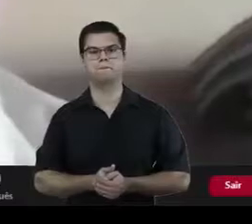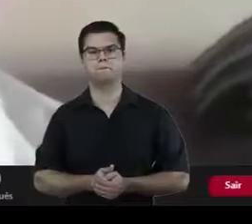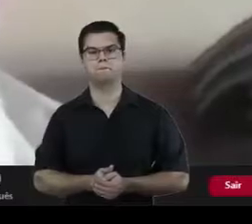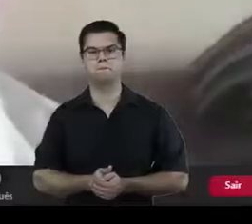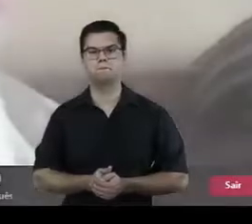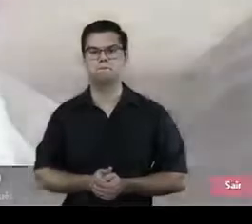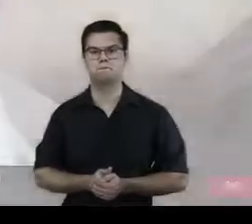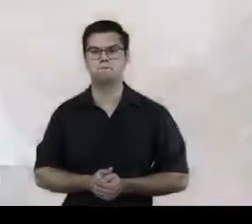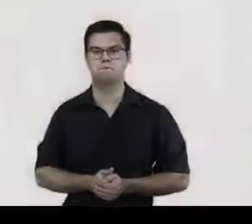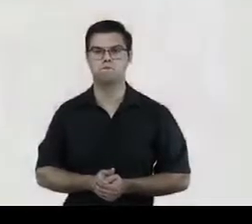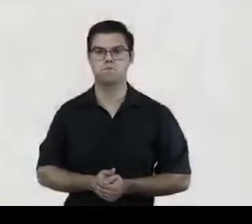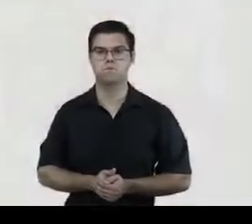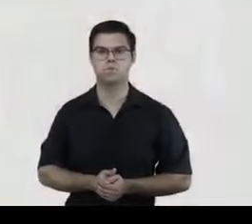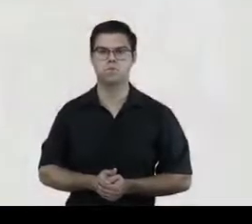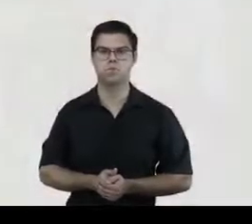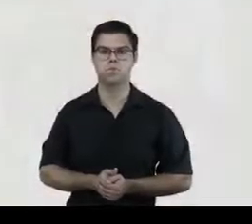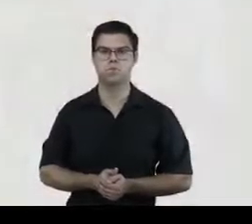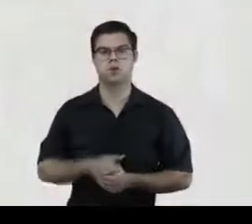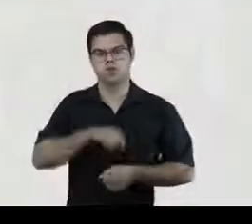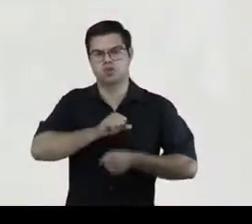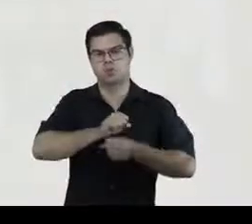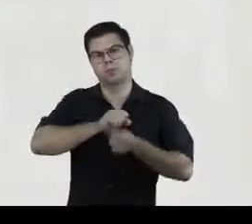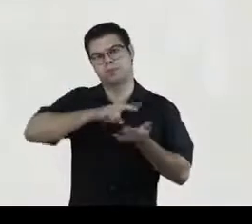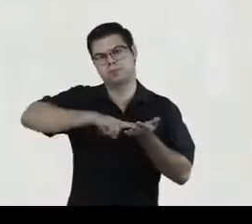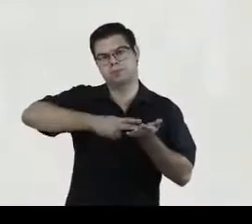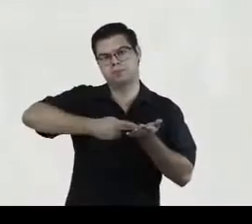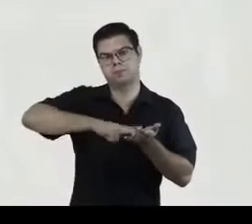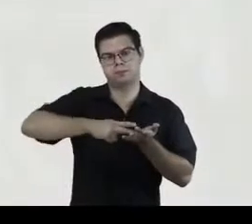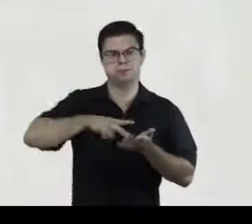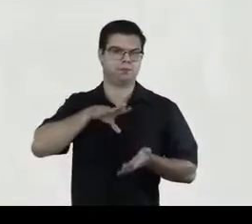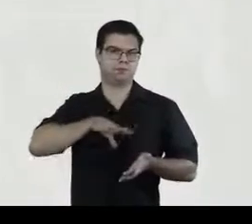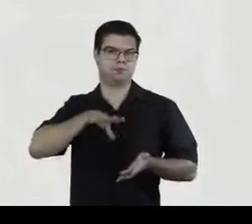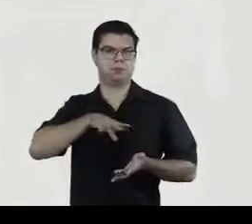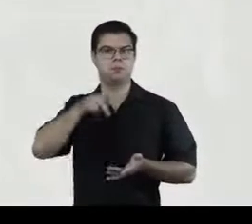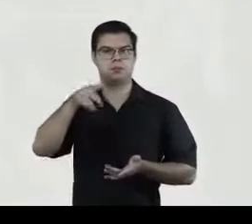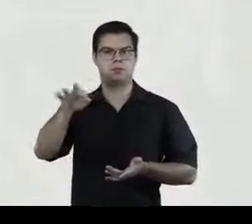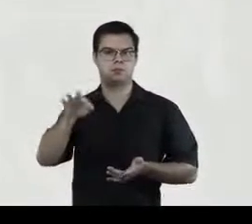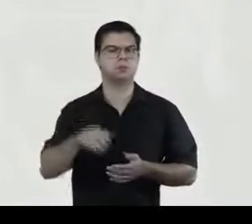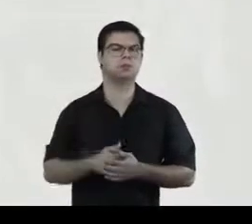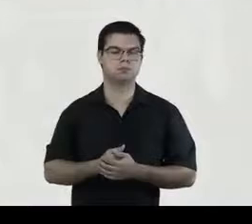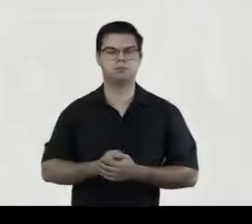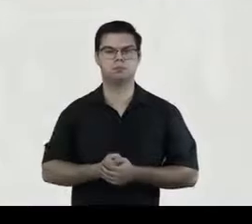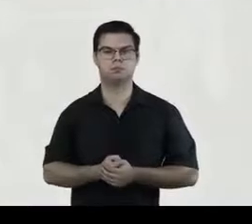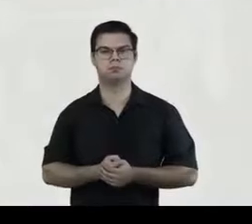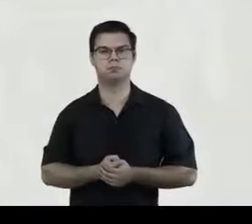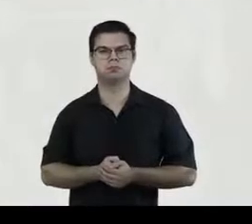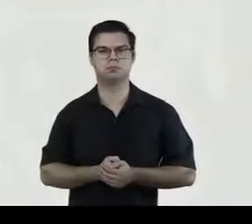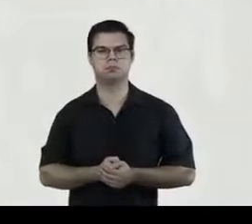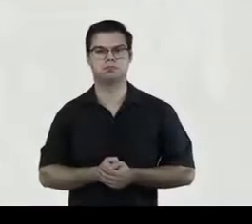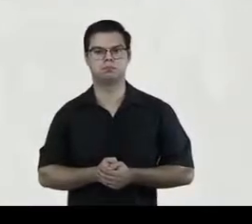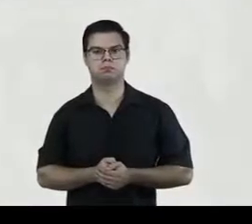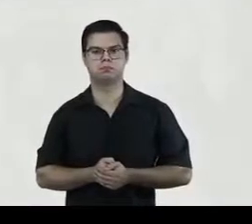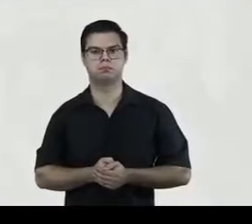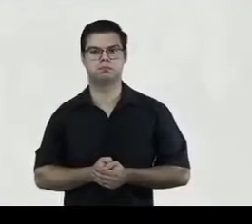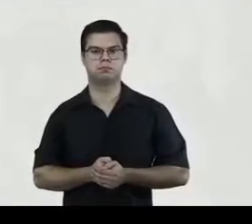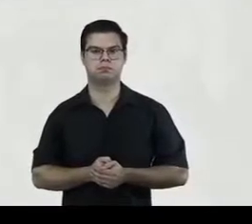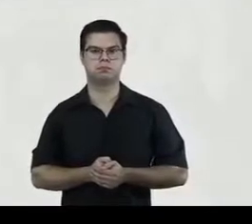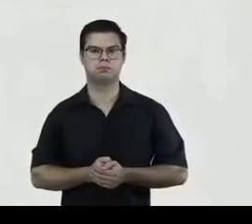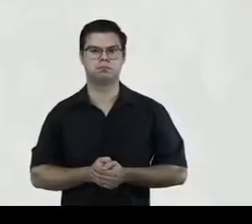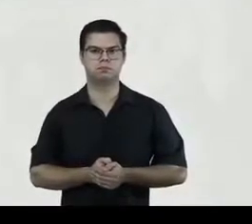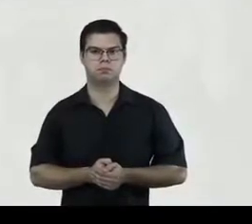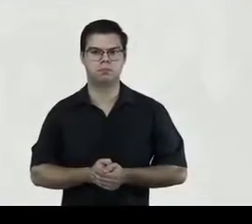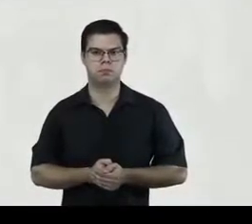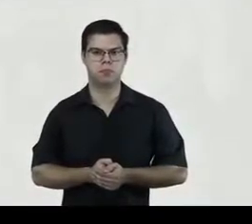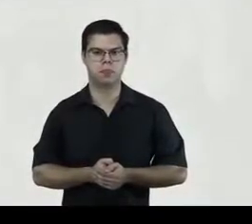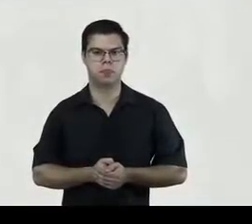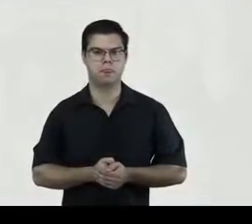Eu gostaria de encercar com você um aspecto conhecido da bibliografia matéria que consiste a colocar em